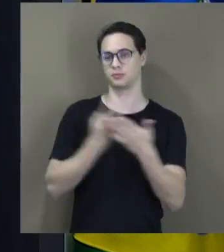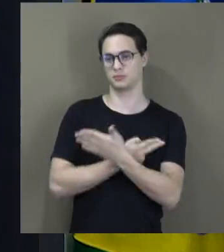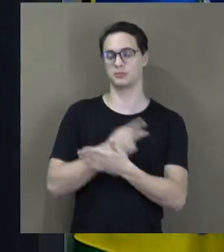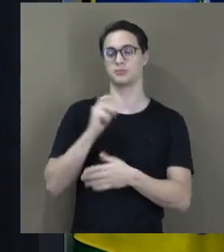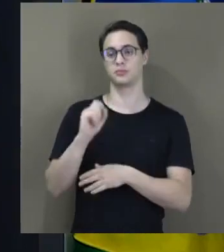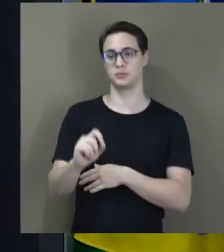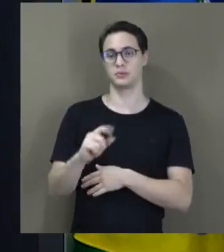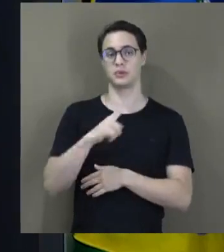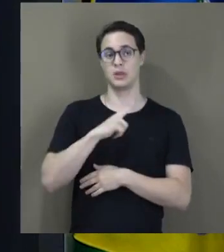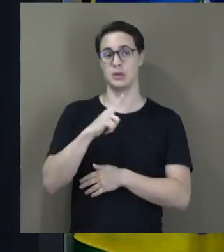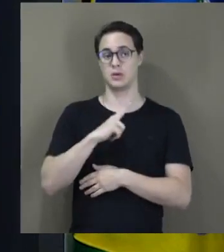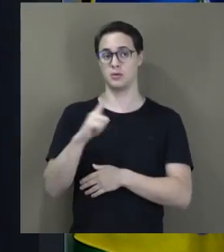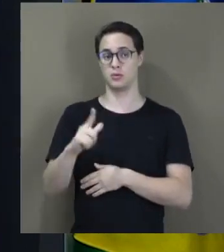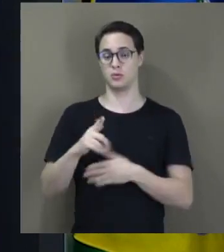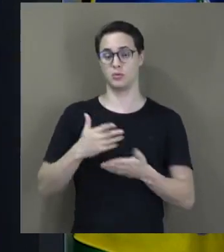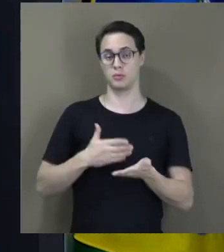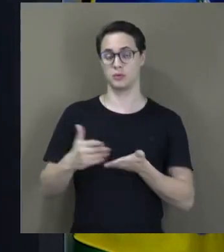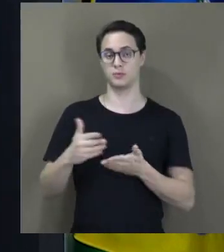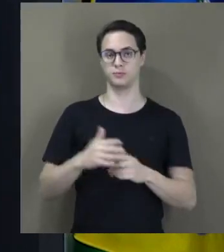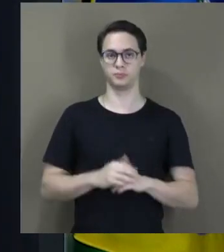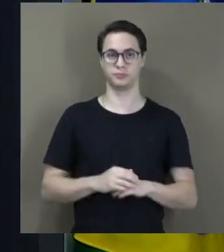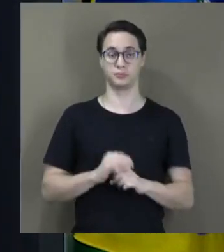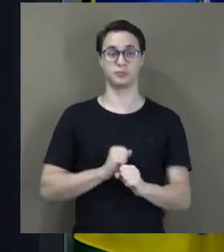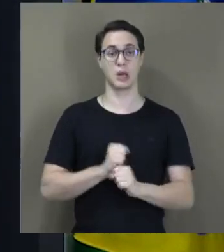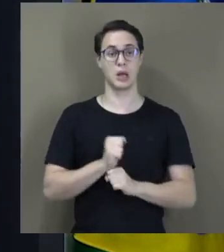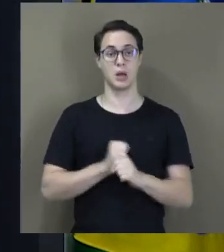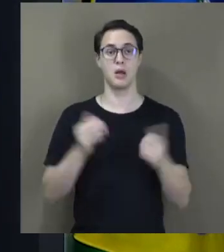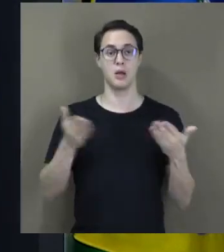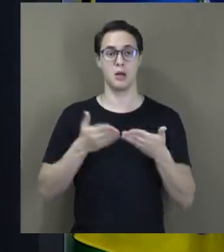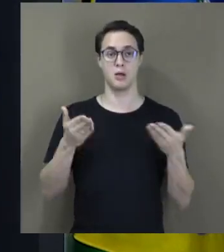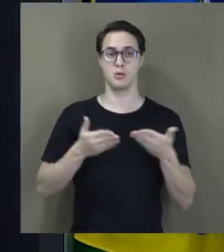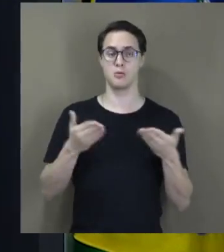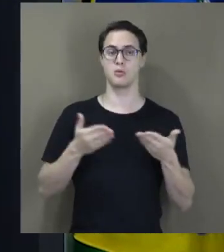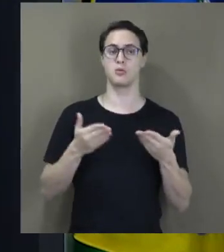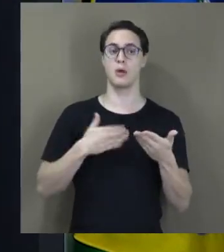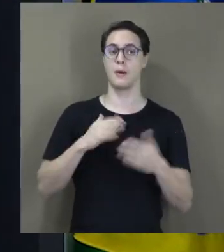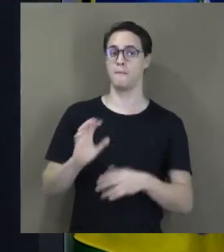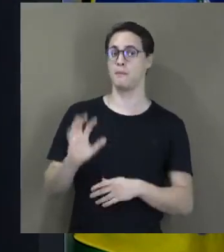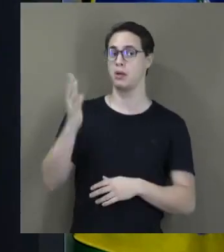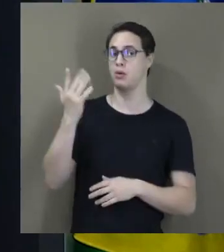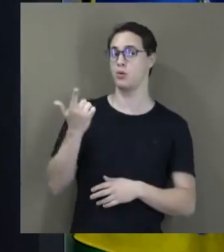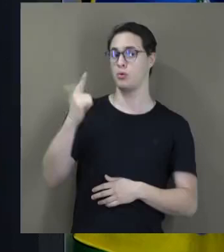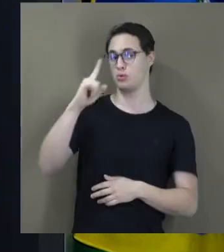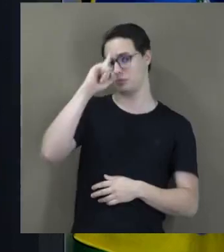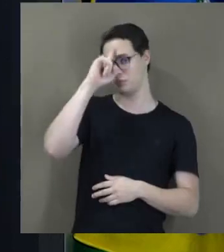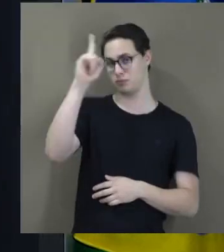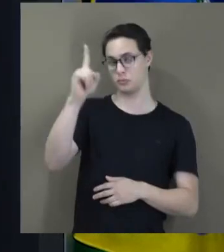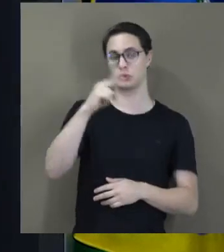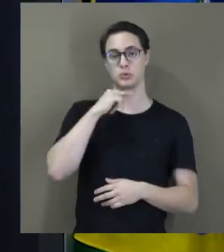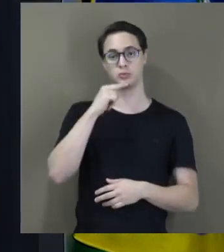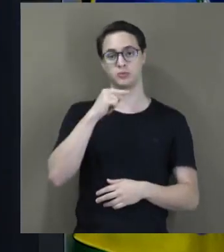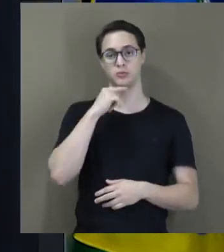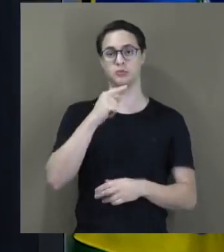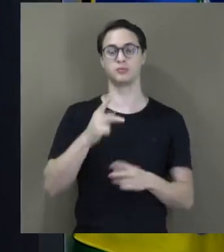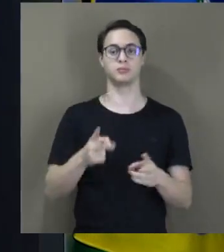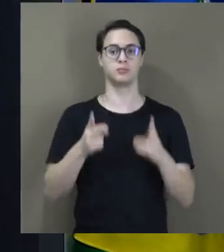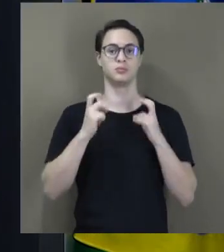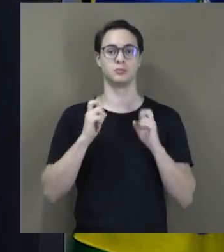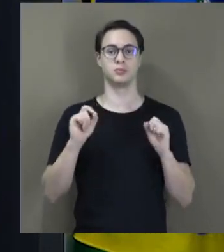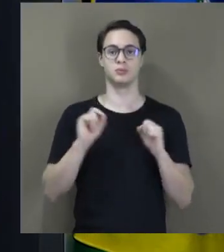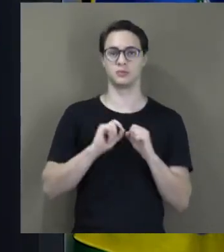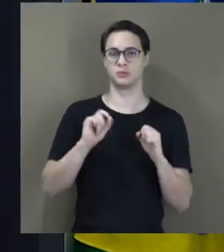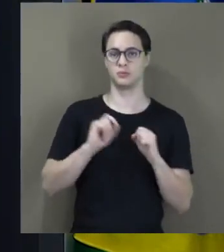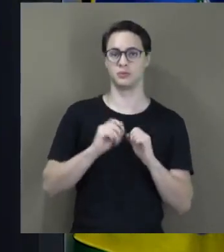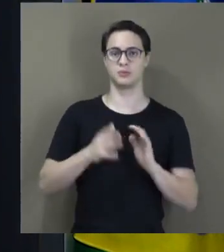no seu nascedor. Este ano, apareceu outra ideia duvidosa. Vejam bem, fazer